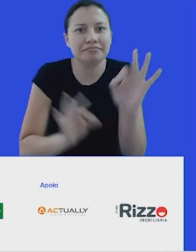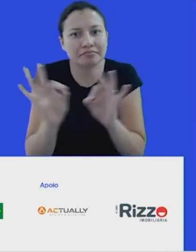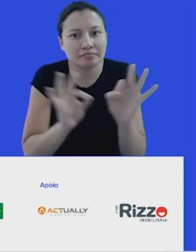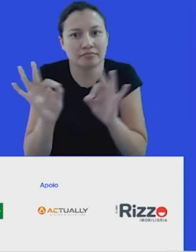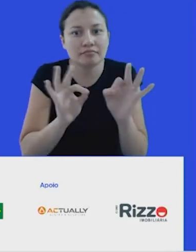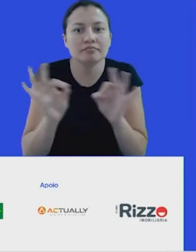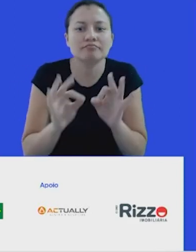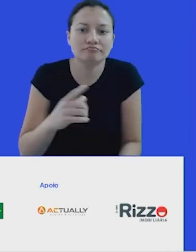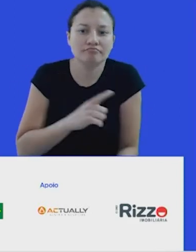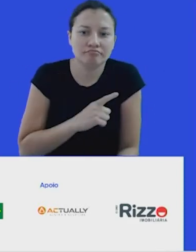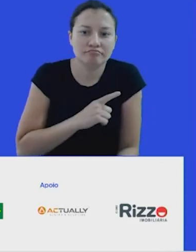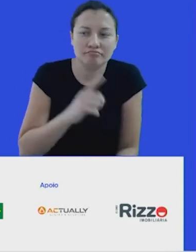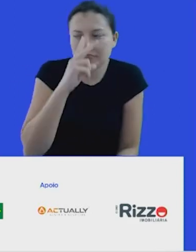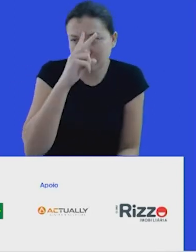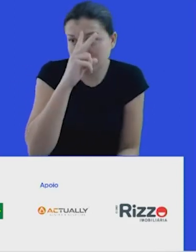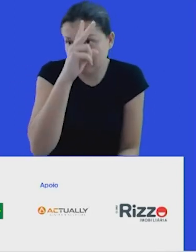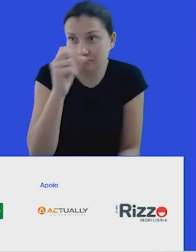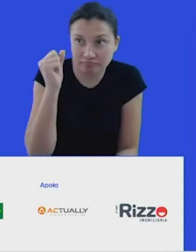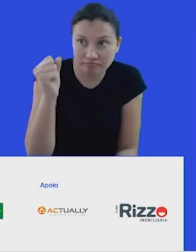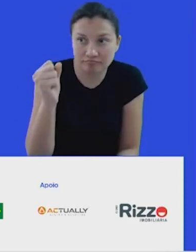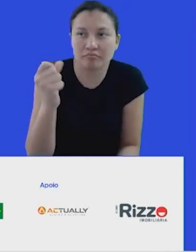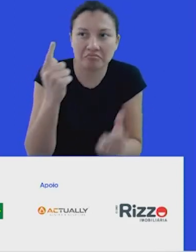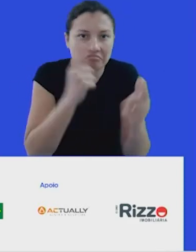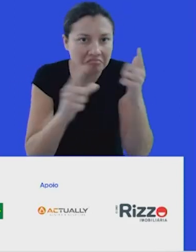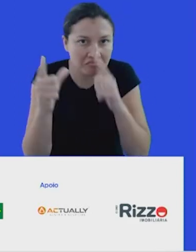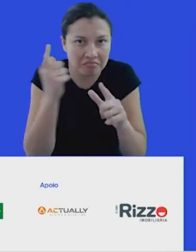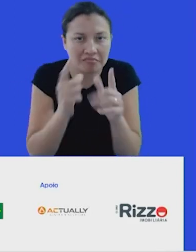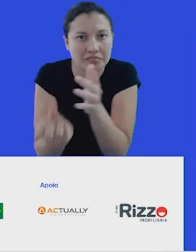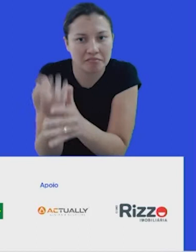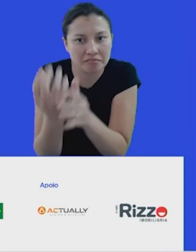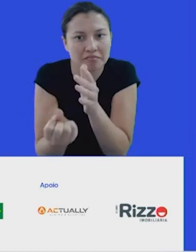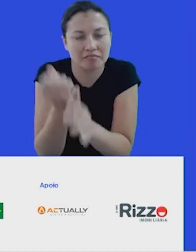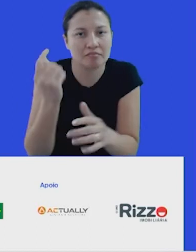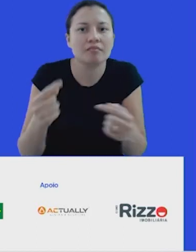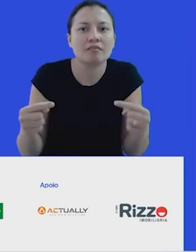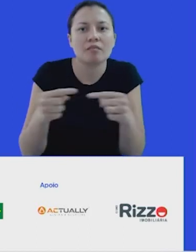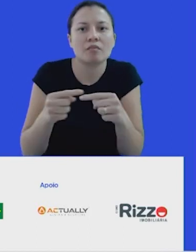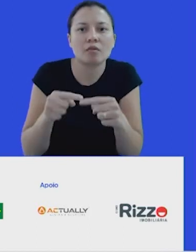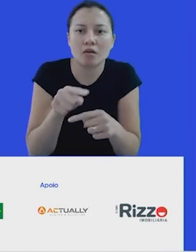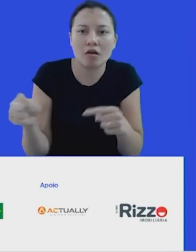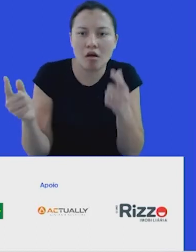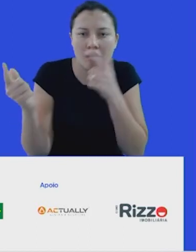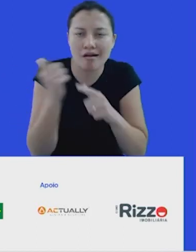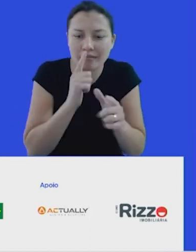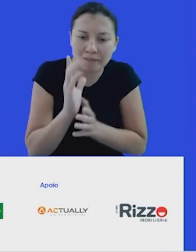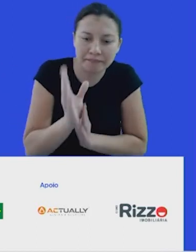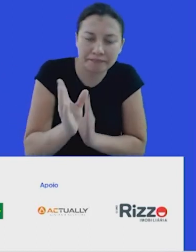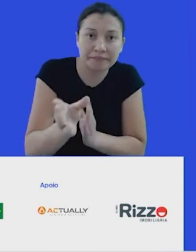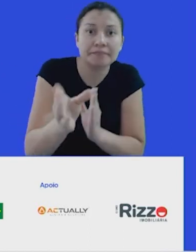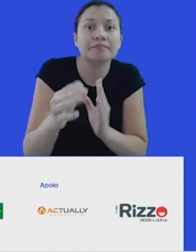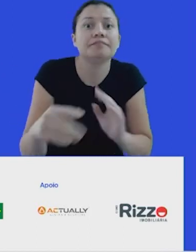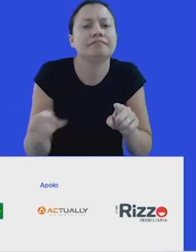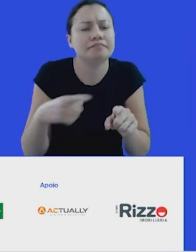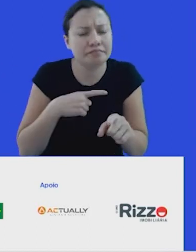espírito forte de um ganha-ganha, de um cocriar, que é o pano de fundo de toda essa jornada que a gente vem trilhando e que teve essas